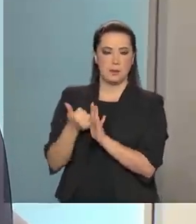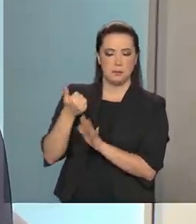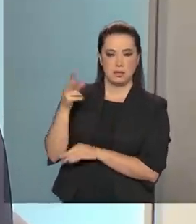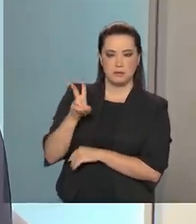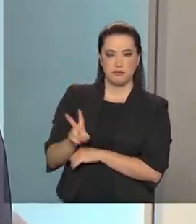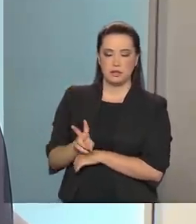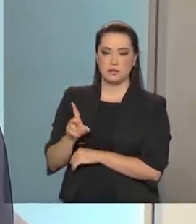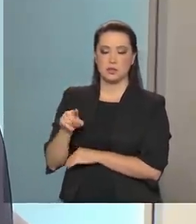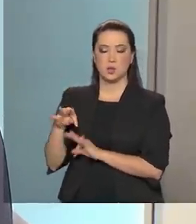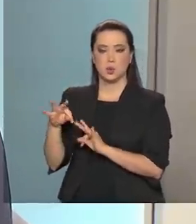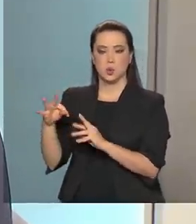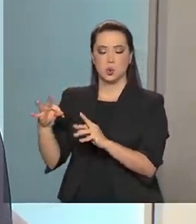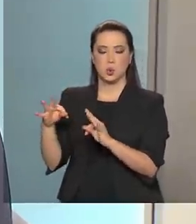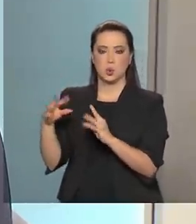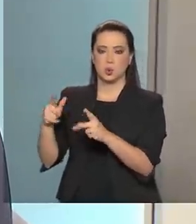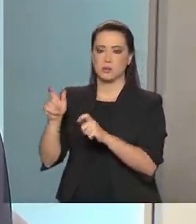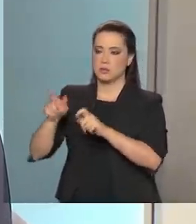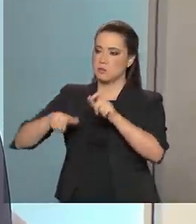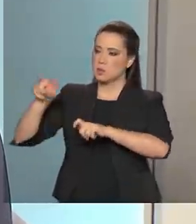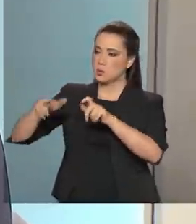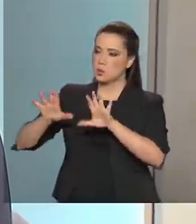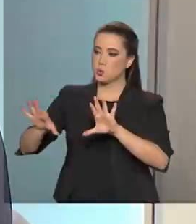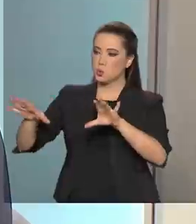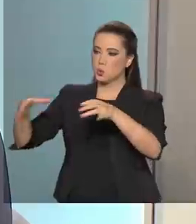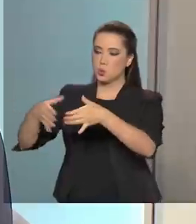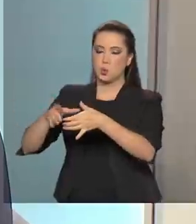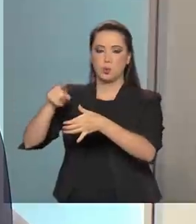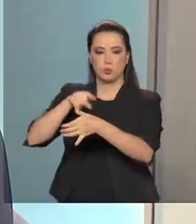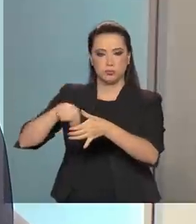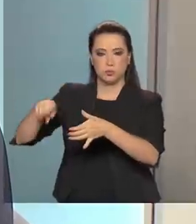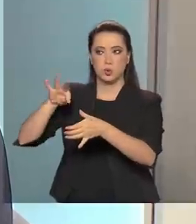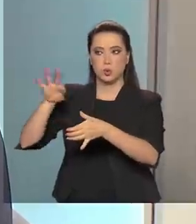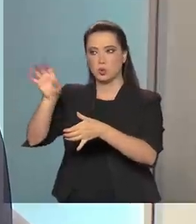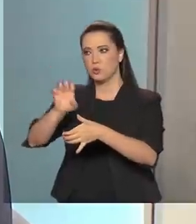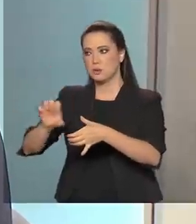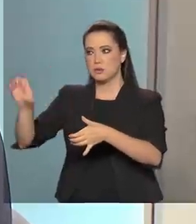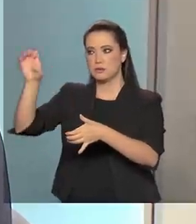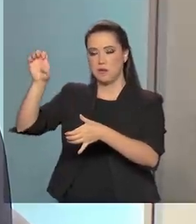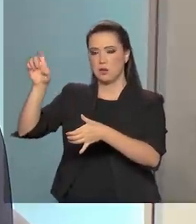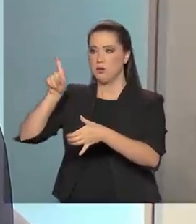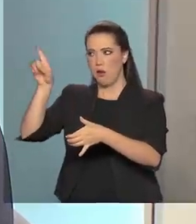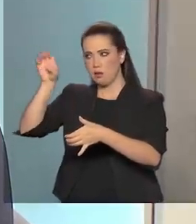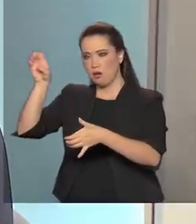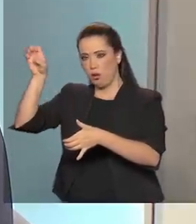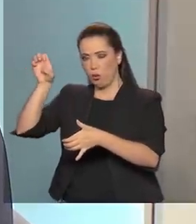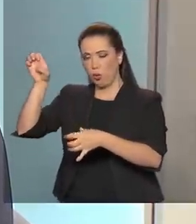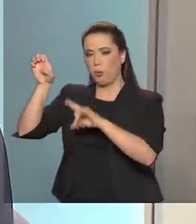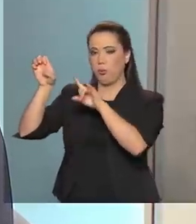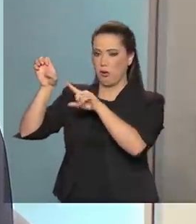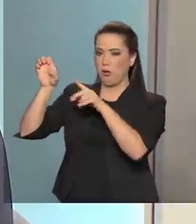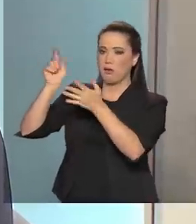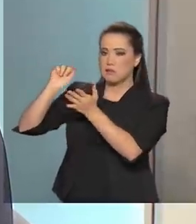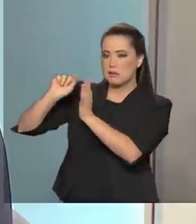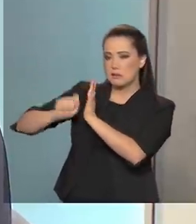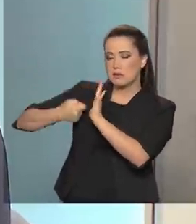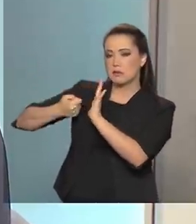vez, todos os participantes desse comitê, todos os estados, assinaram uma